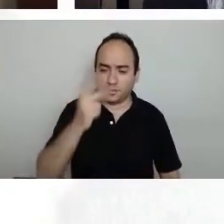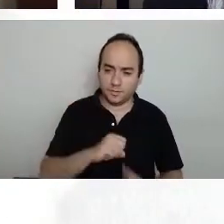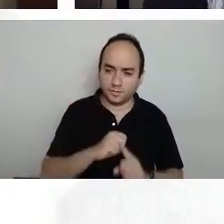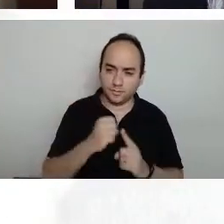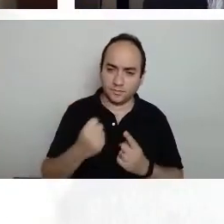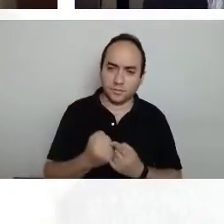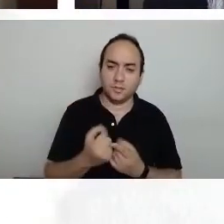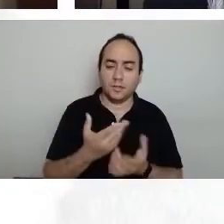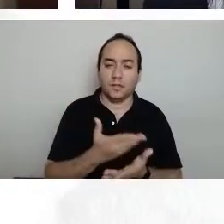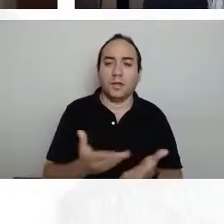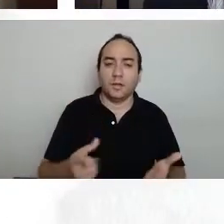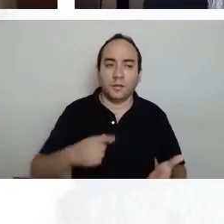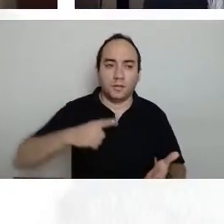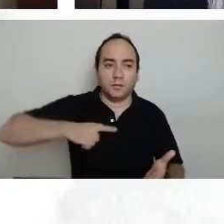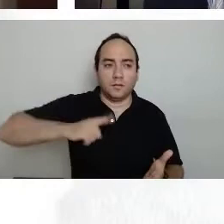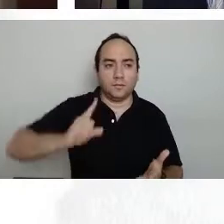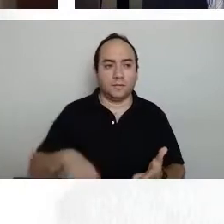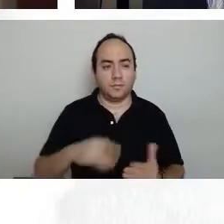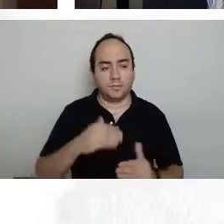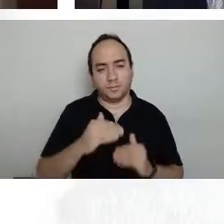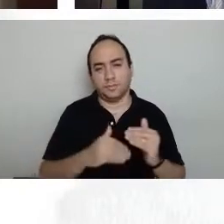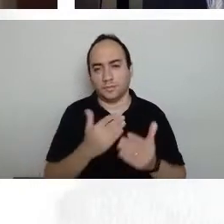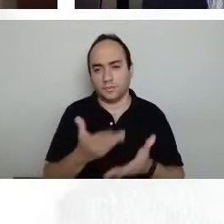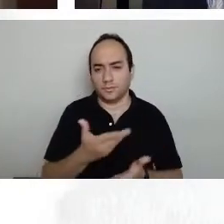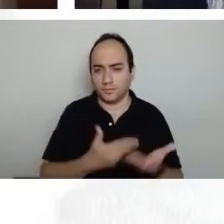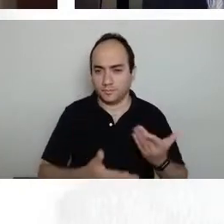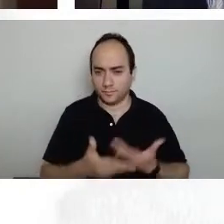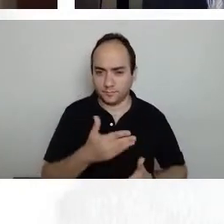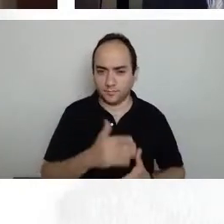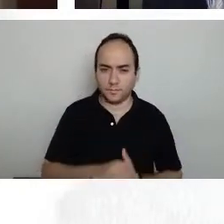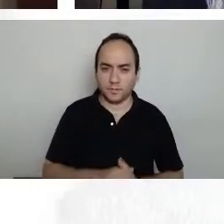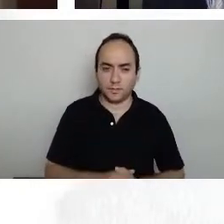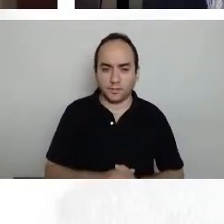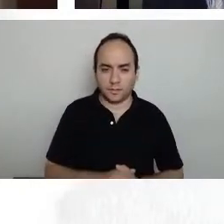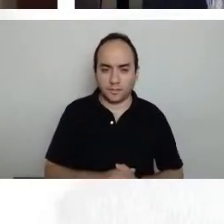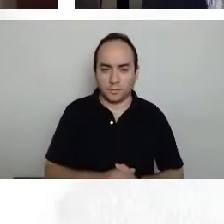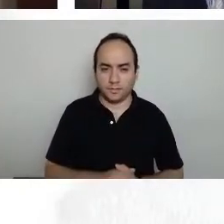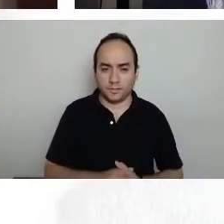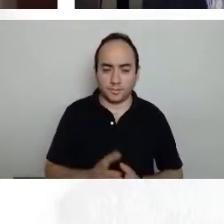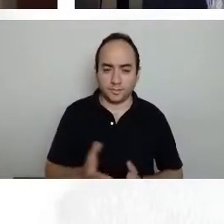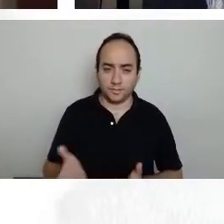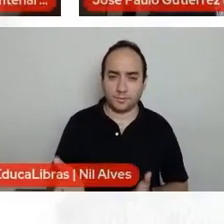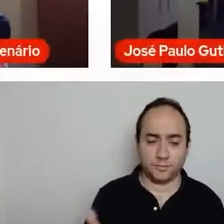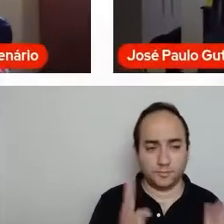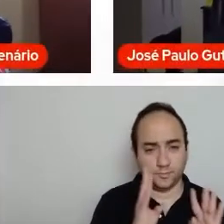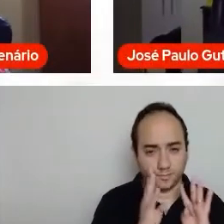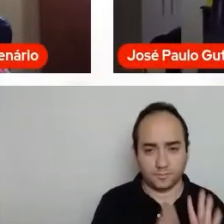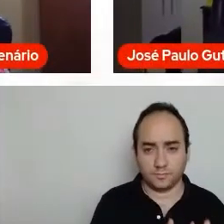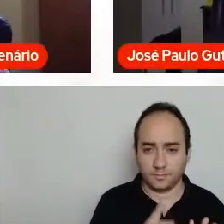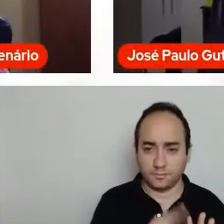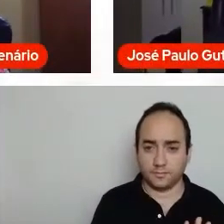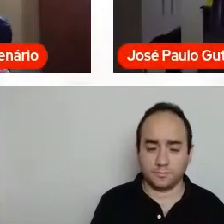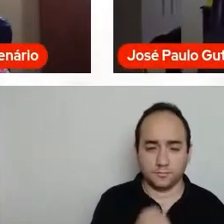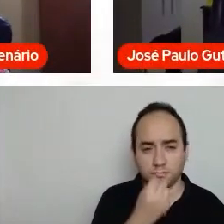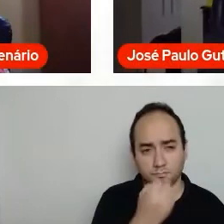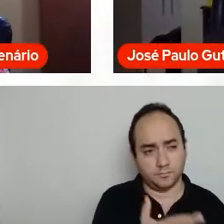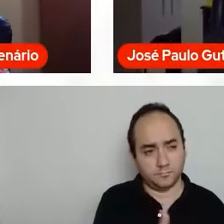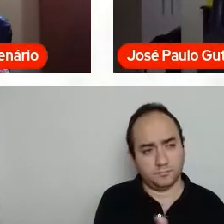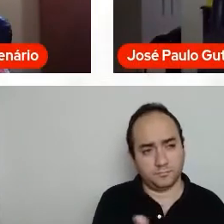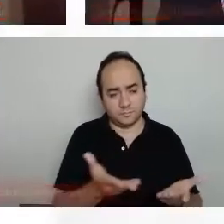solidariedade, a participação e o protagonismo, né? Voltados para o bem comum e, sobretudo,